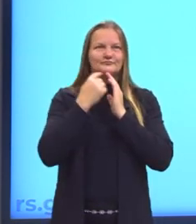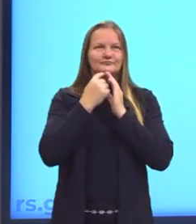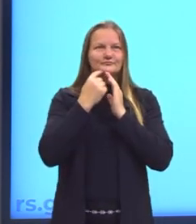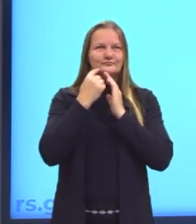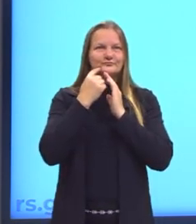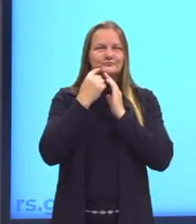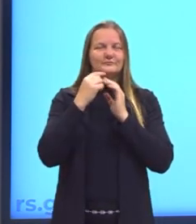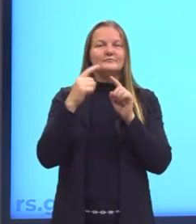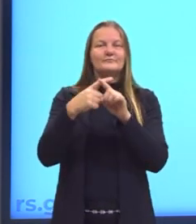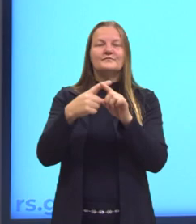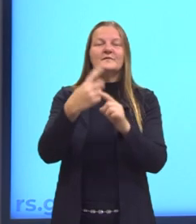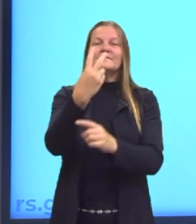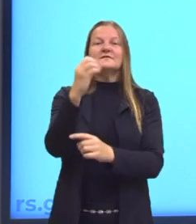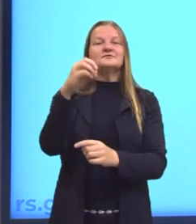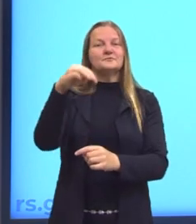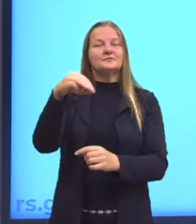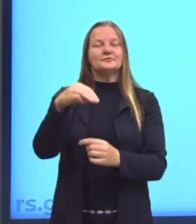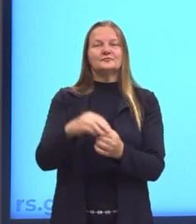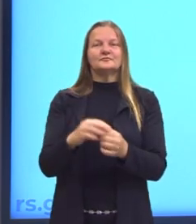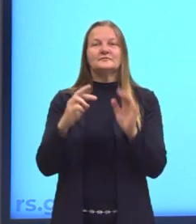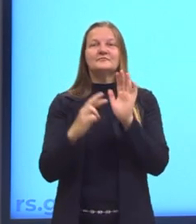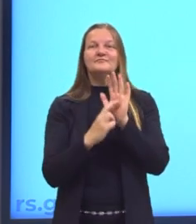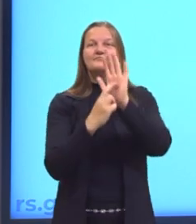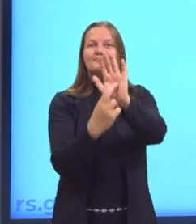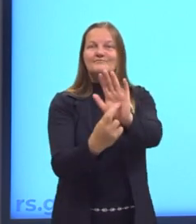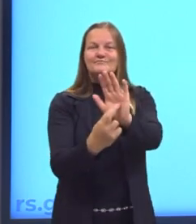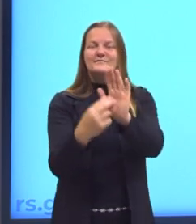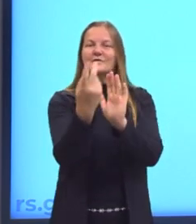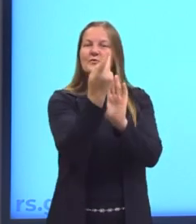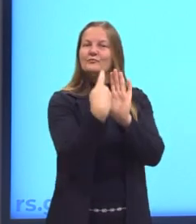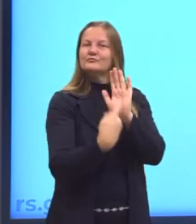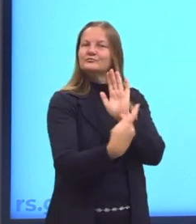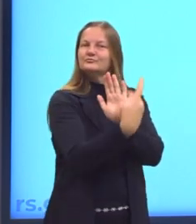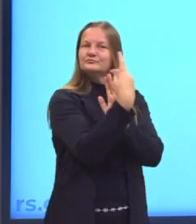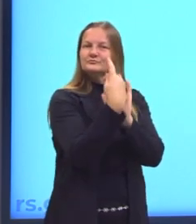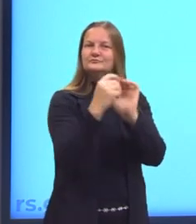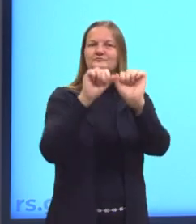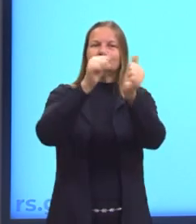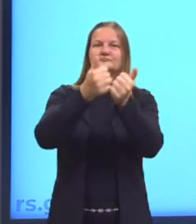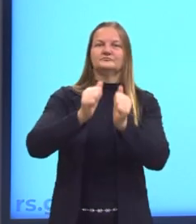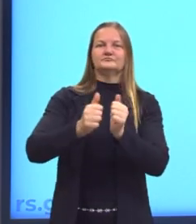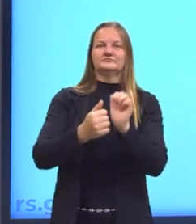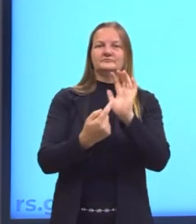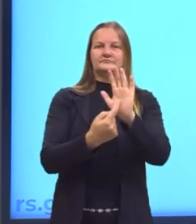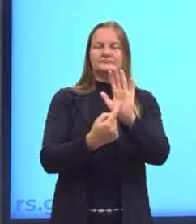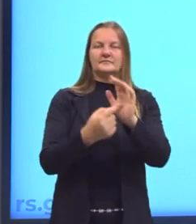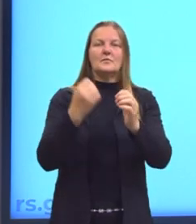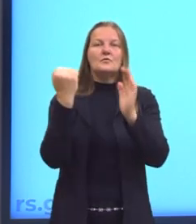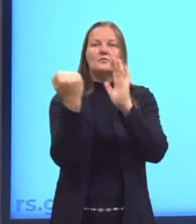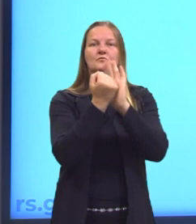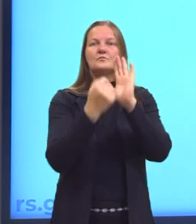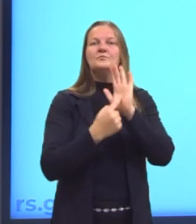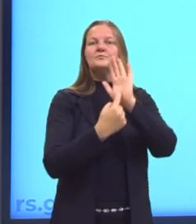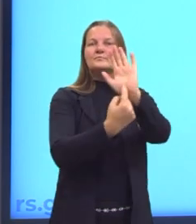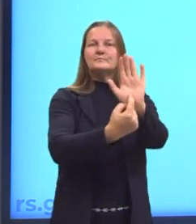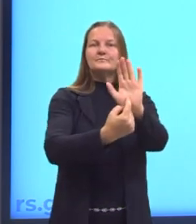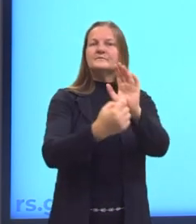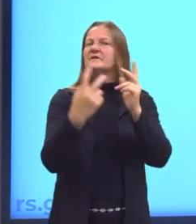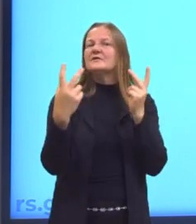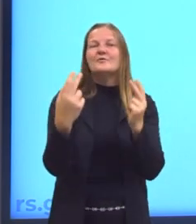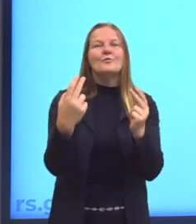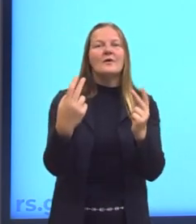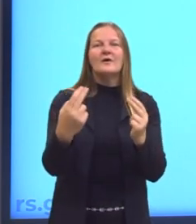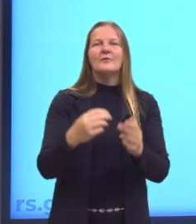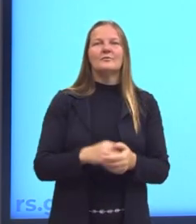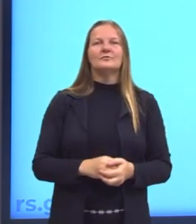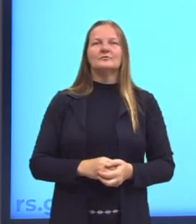representa 20 minutos. O que que eu observei ao fazer essa marcação de 20 minutos? Que é a mesma coisa do